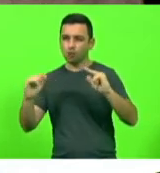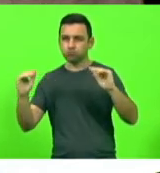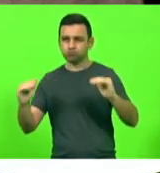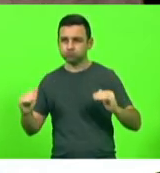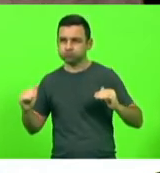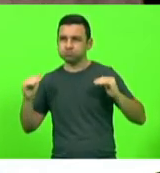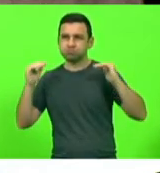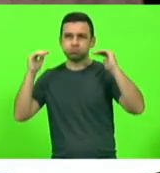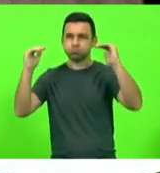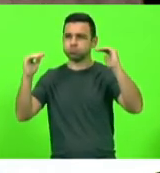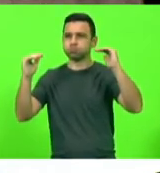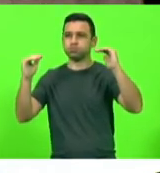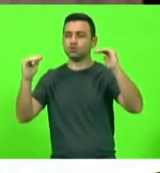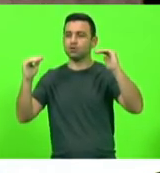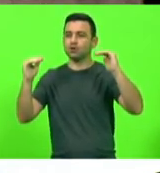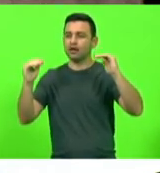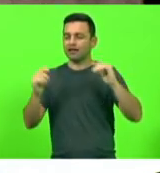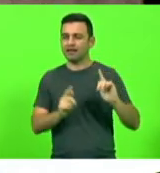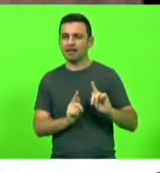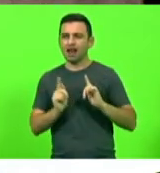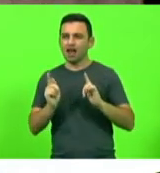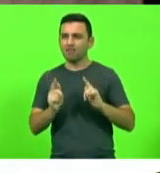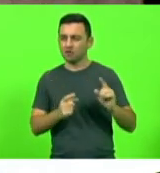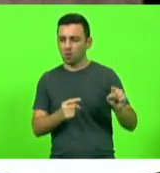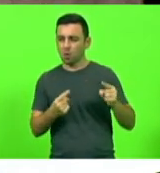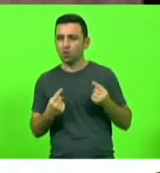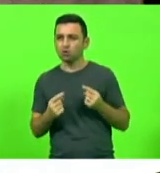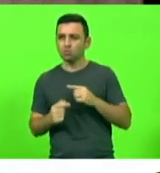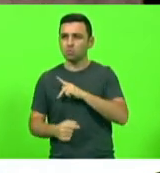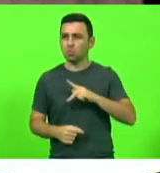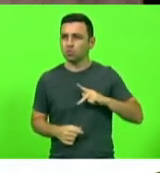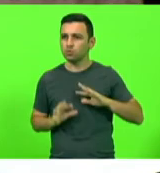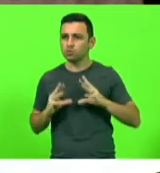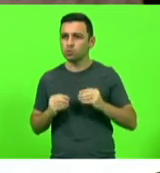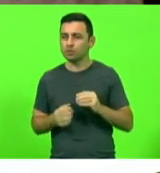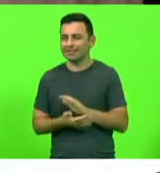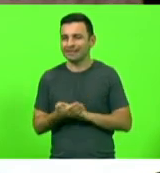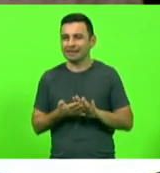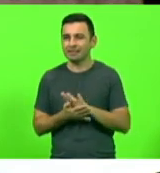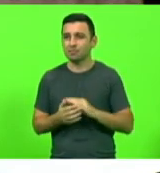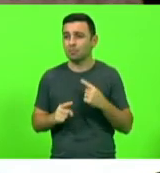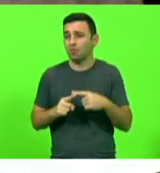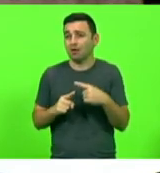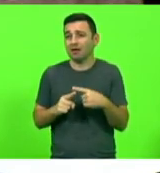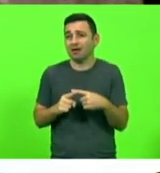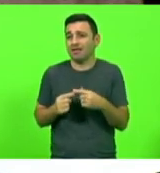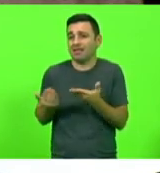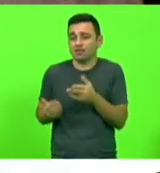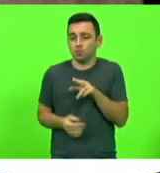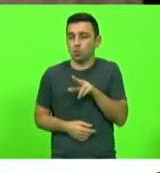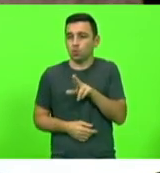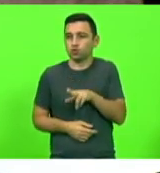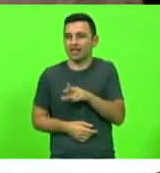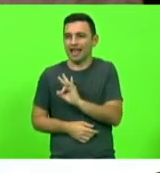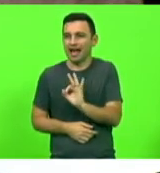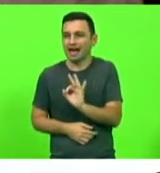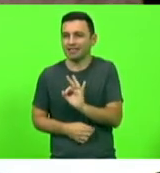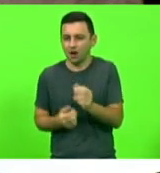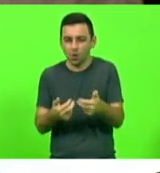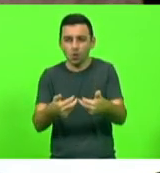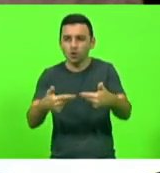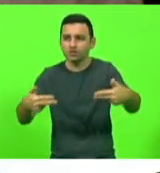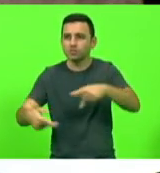uma greve que afeta os serviços públicos de Florianópolis, porque afinal eles não são usuários do serviço público de Florianópolis?